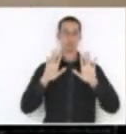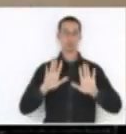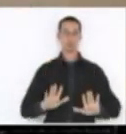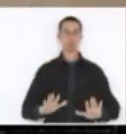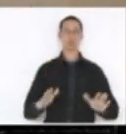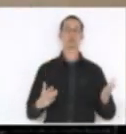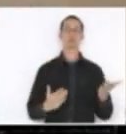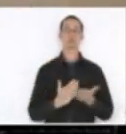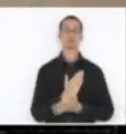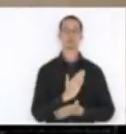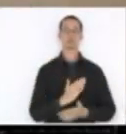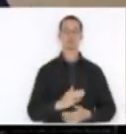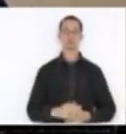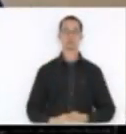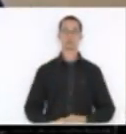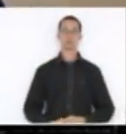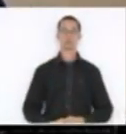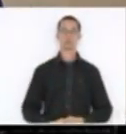aprovado.